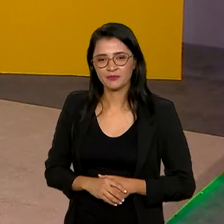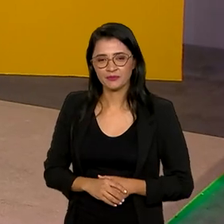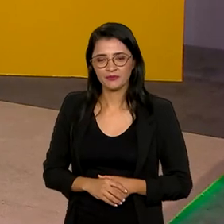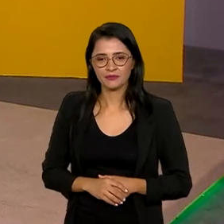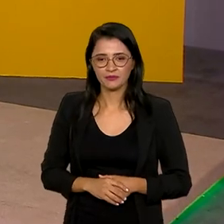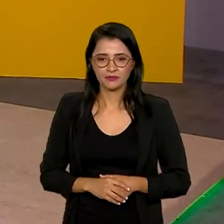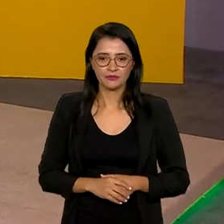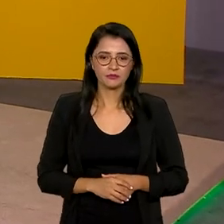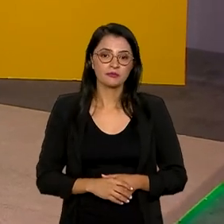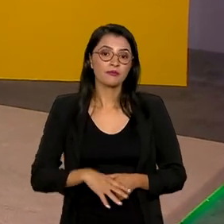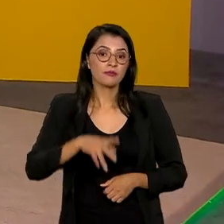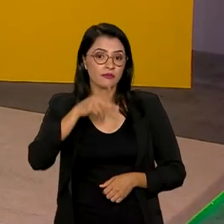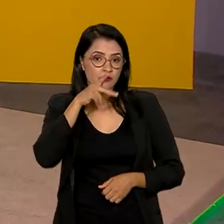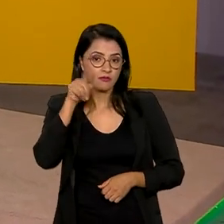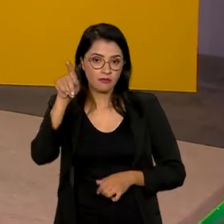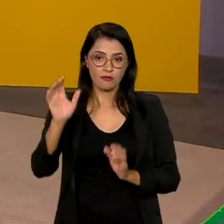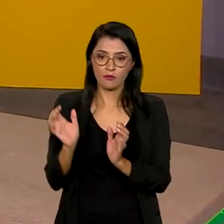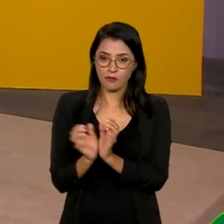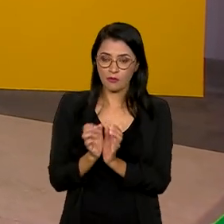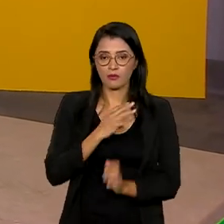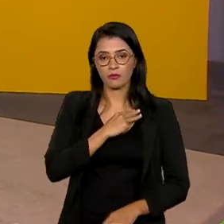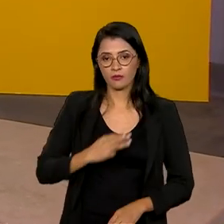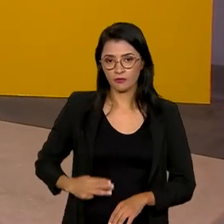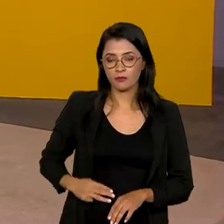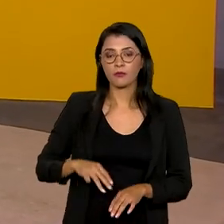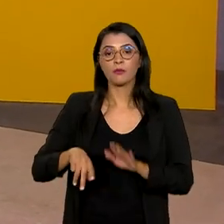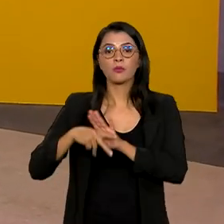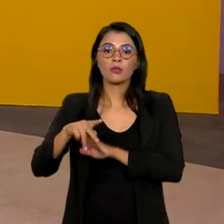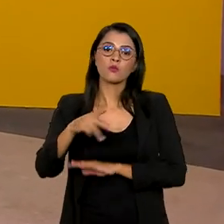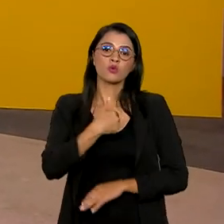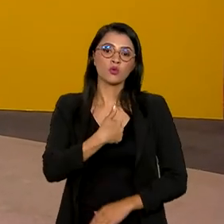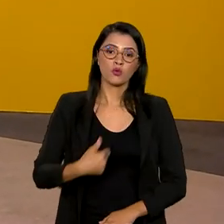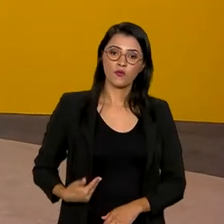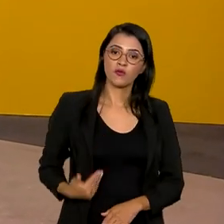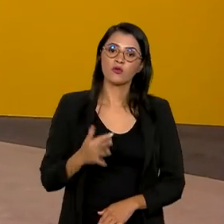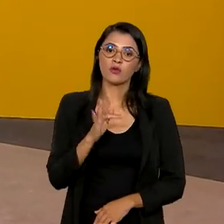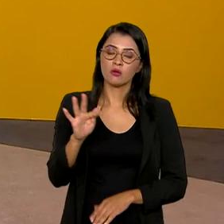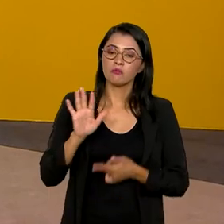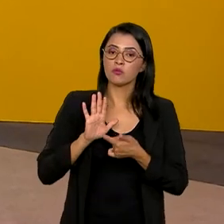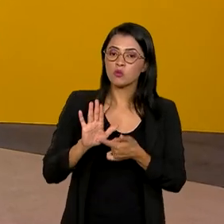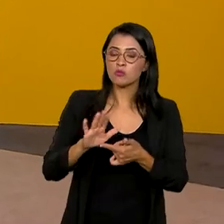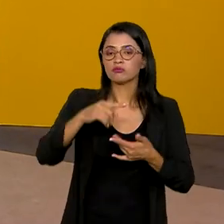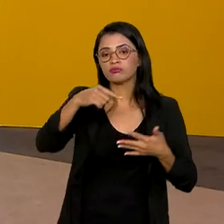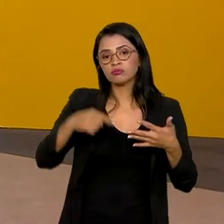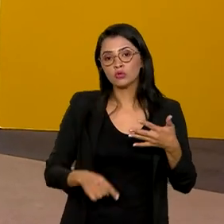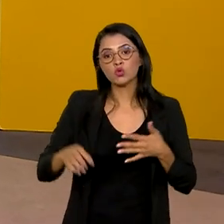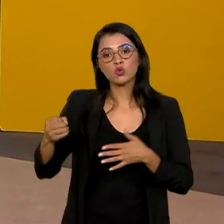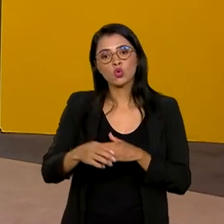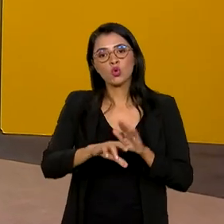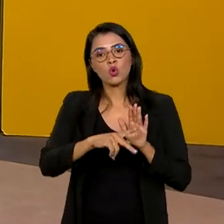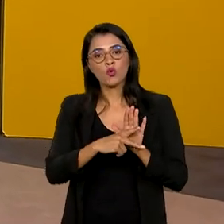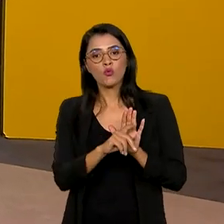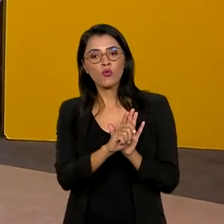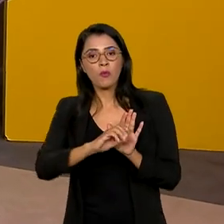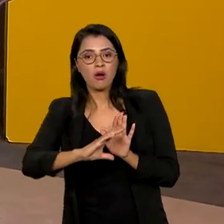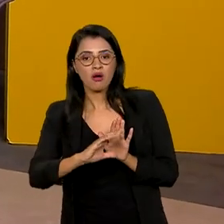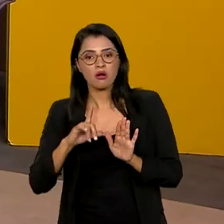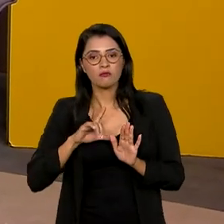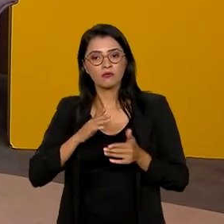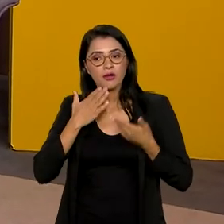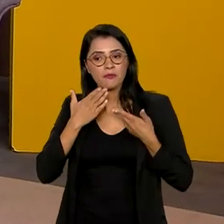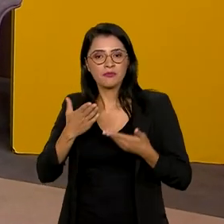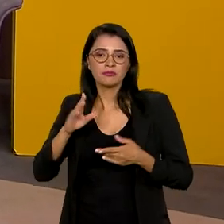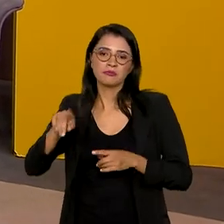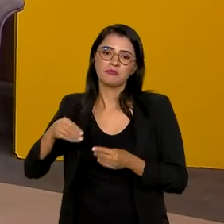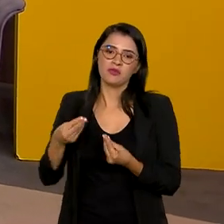Na Paraíba, uma equipe de ministros e integrantes do governo federal apresentou as obras do novo parque que vão beneficiar a